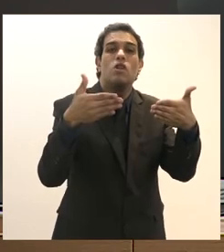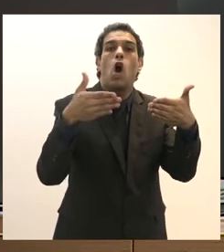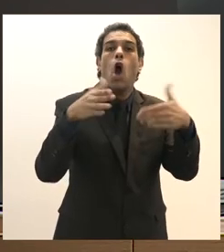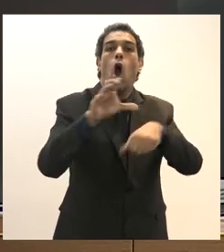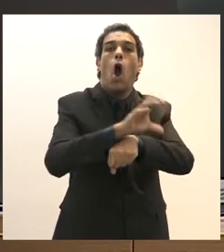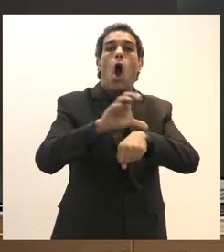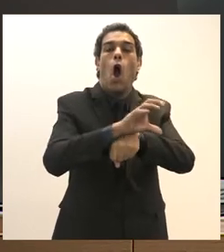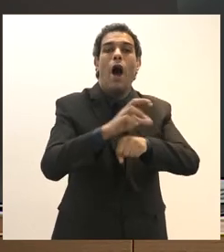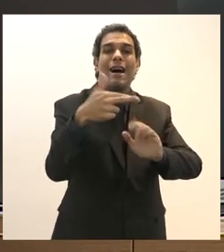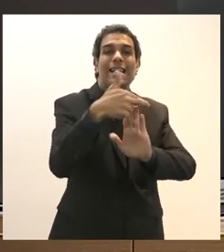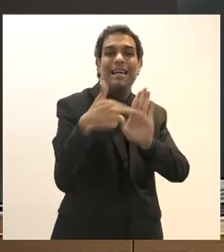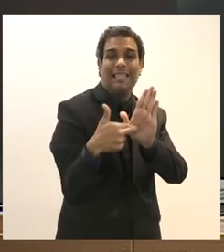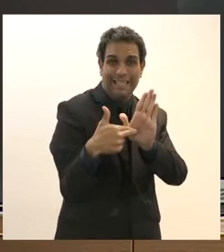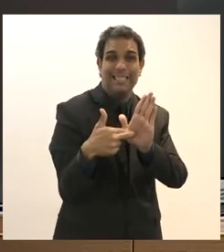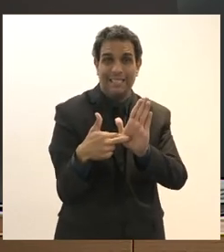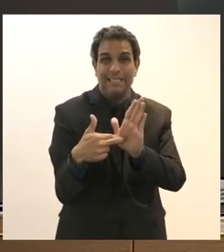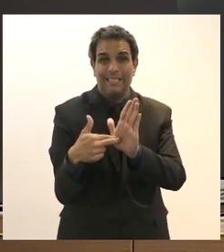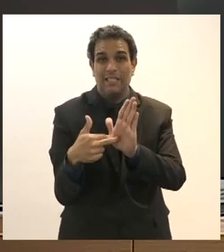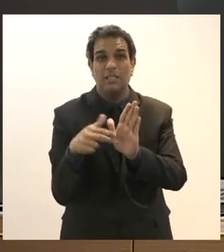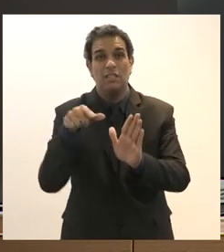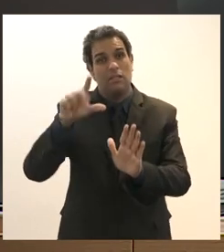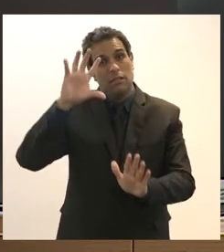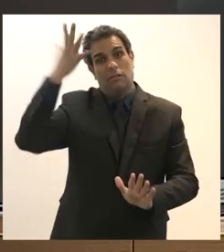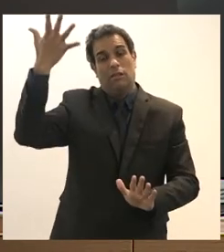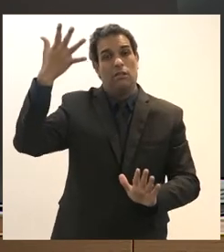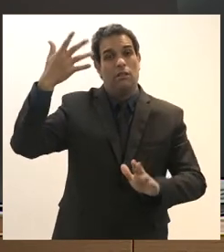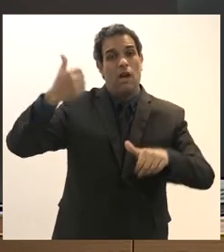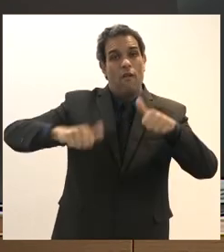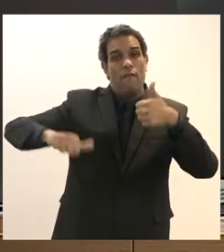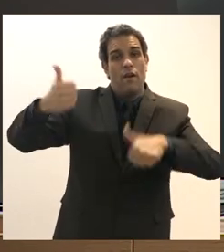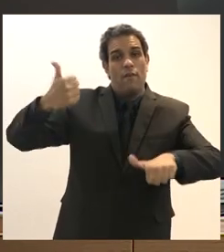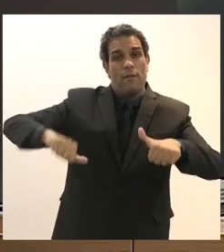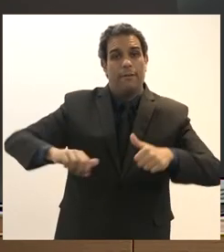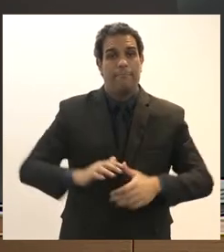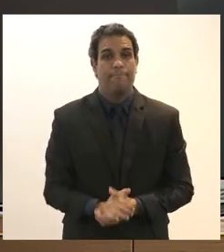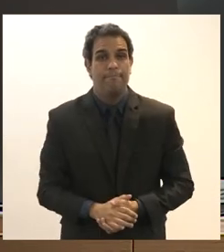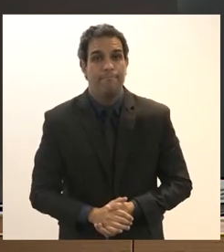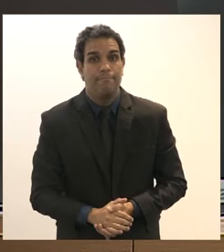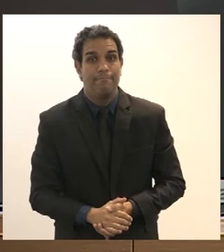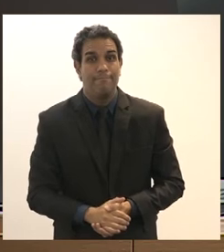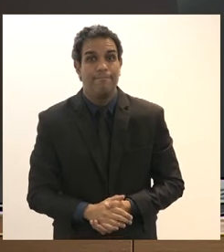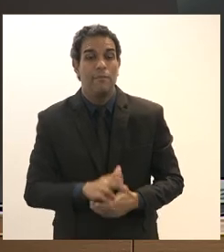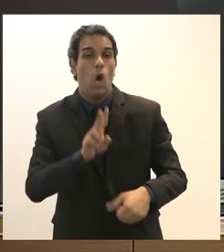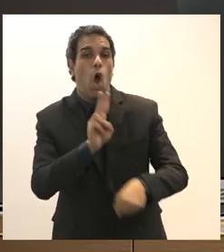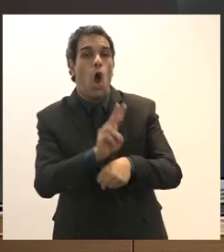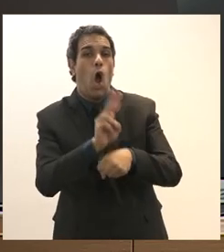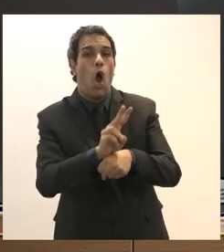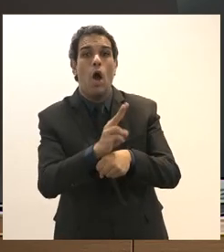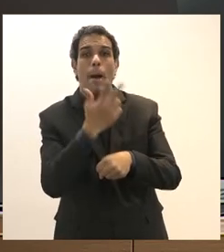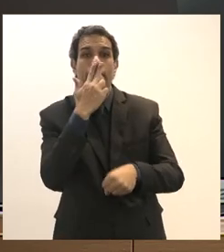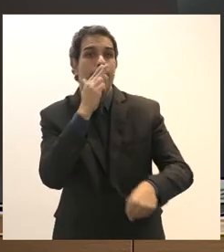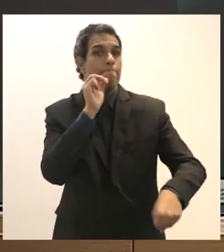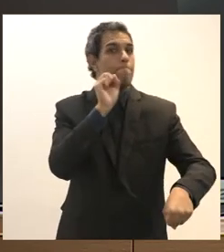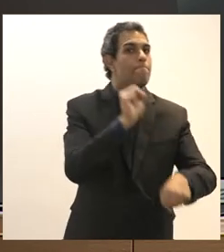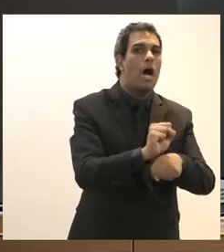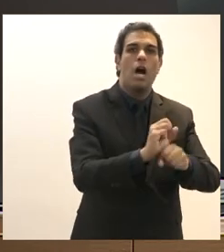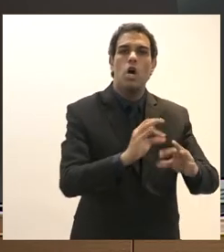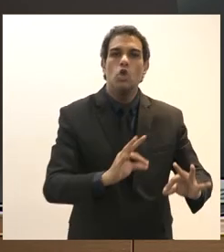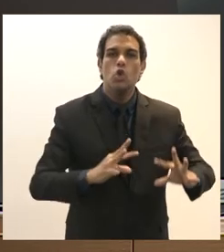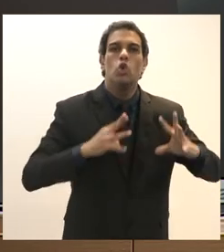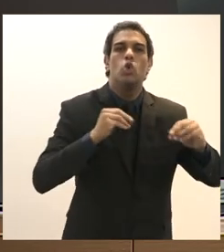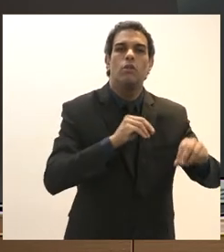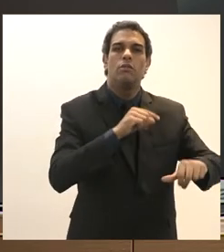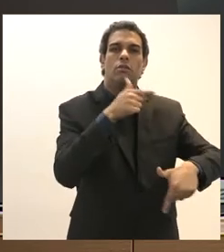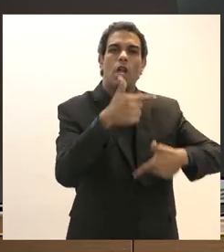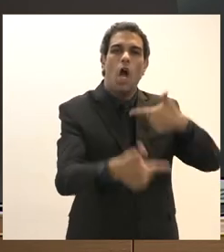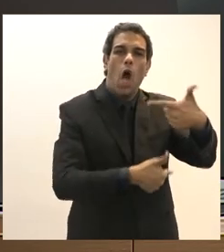e regimental para a sua apreciação então a medida provisória praticamente paralisava os